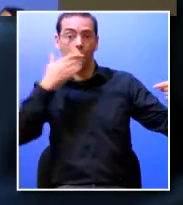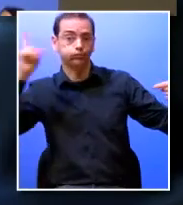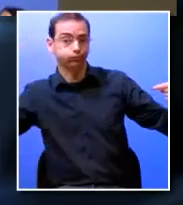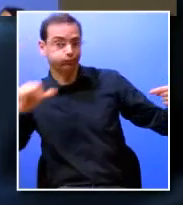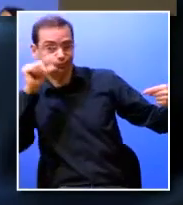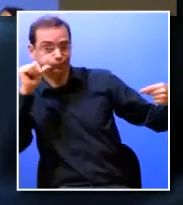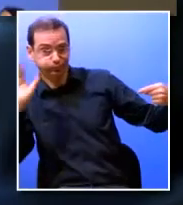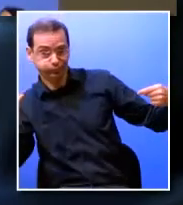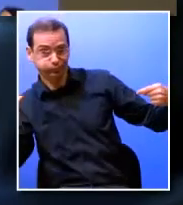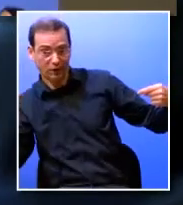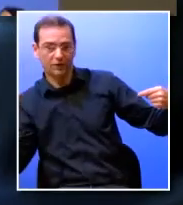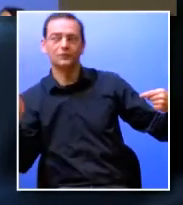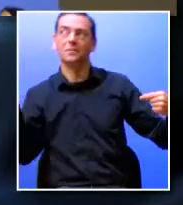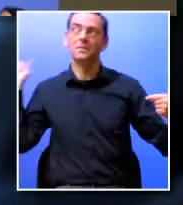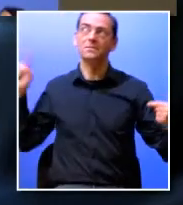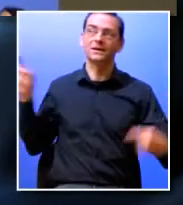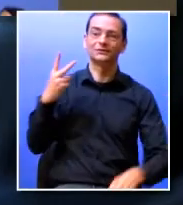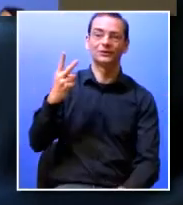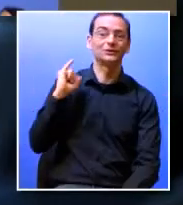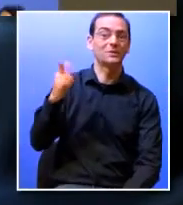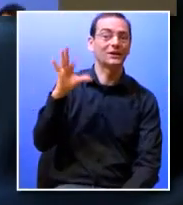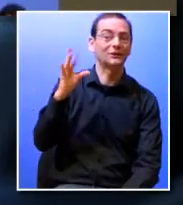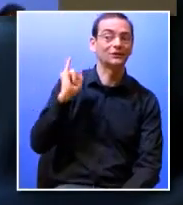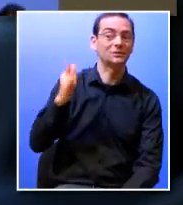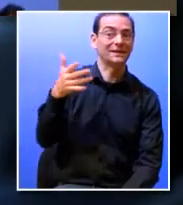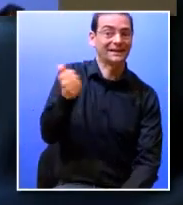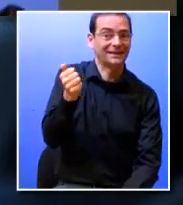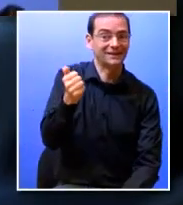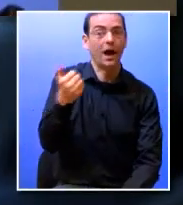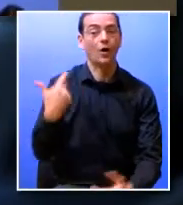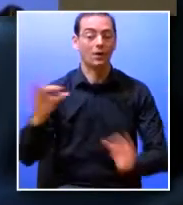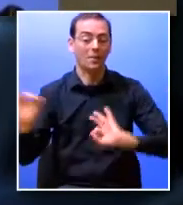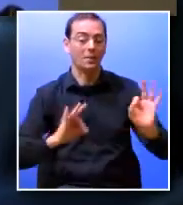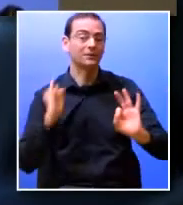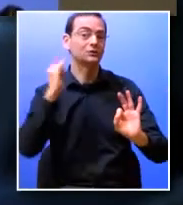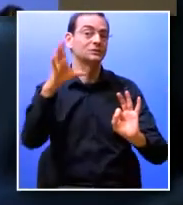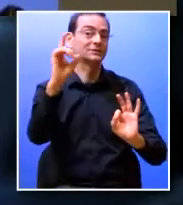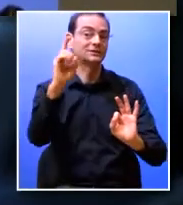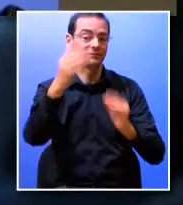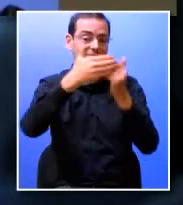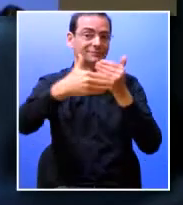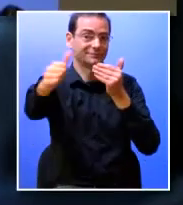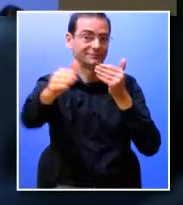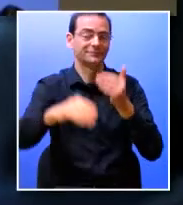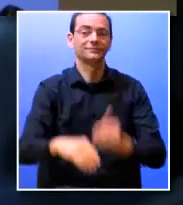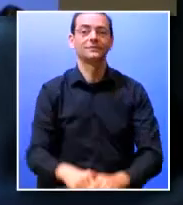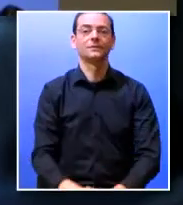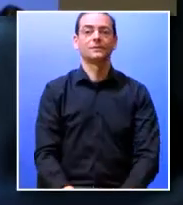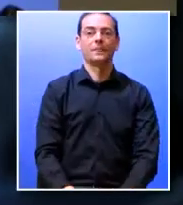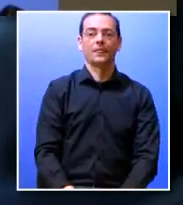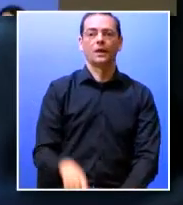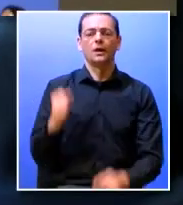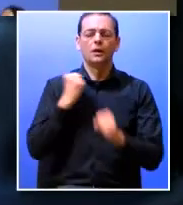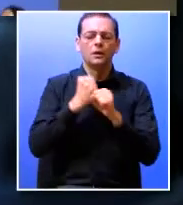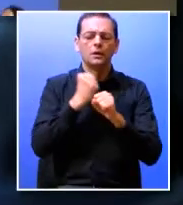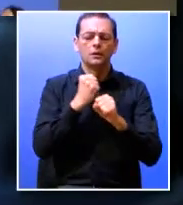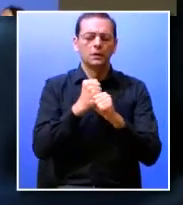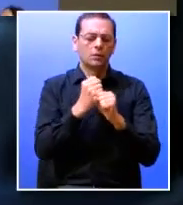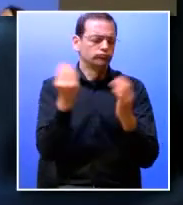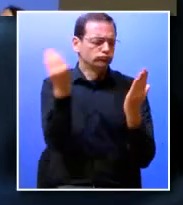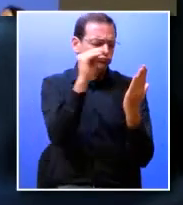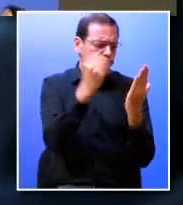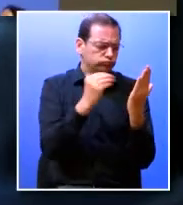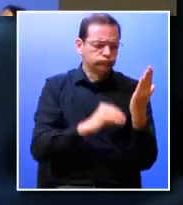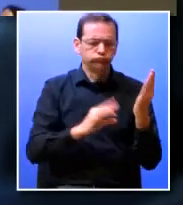já tivemos duas edições em 2014-2015 estamos a preparar a edição 2016 todo o trabalho que é feito é